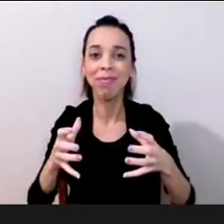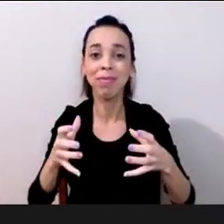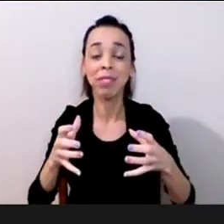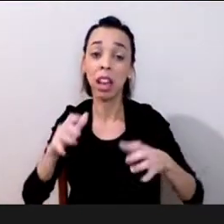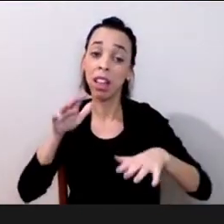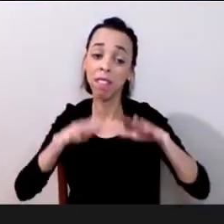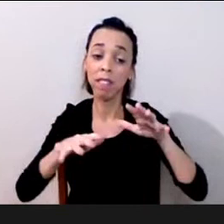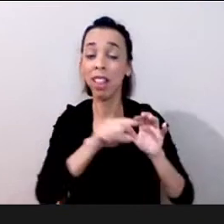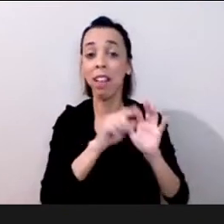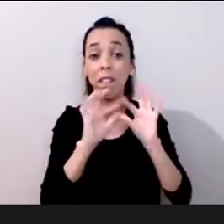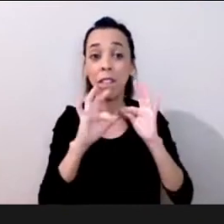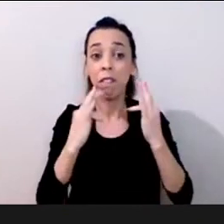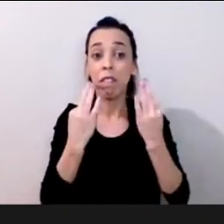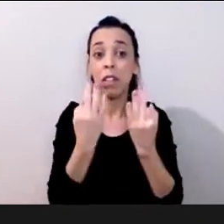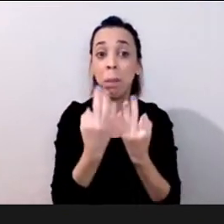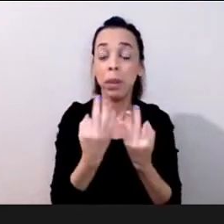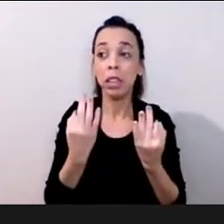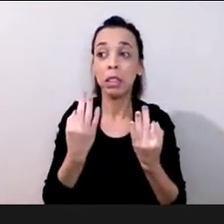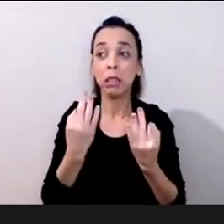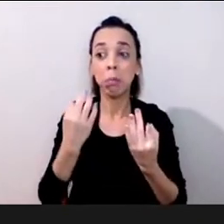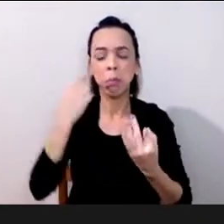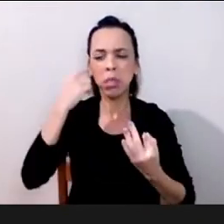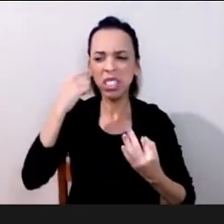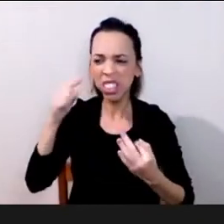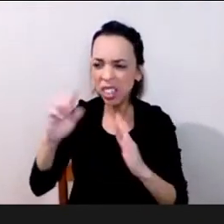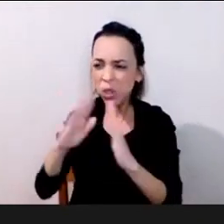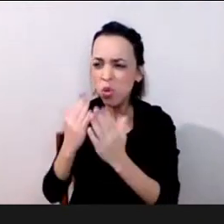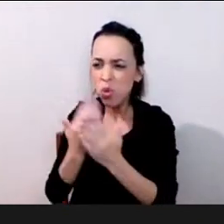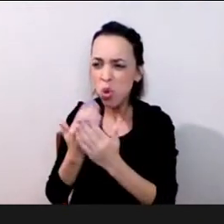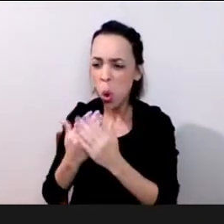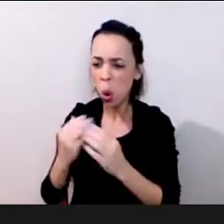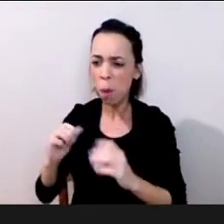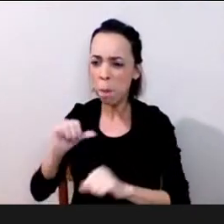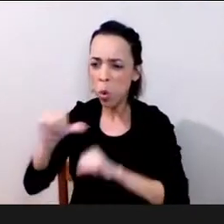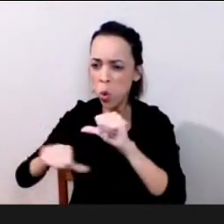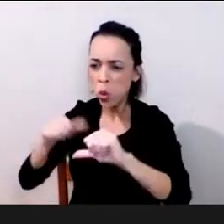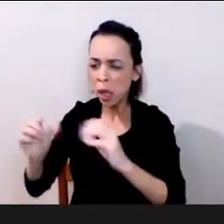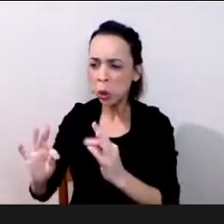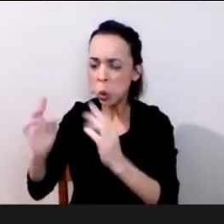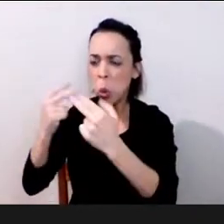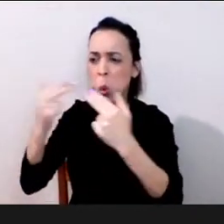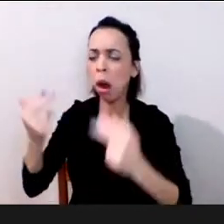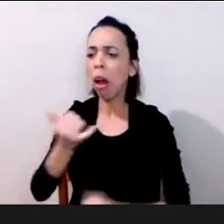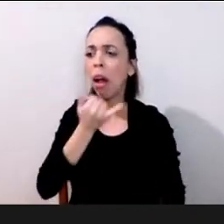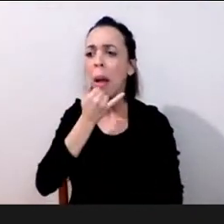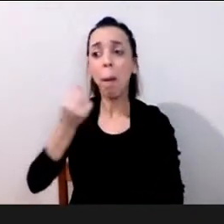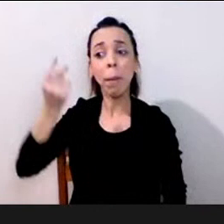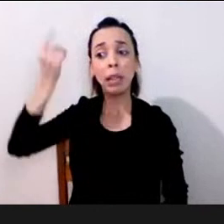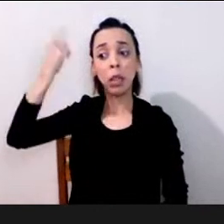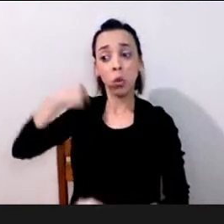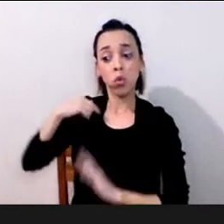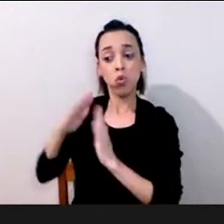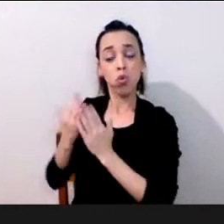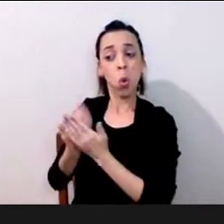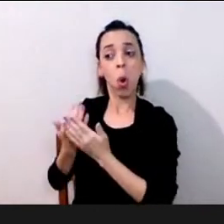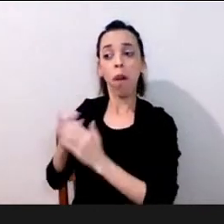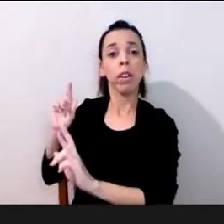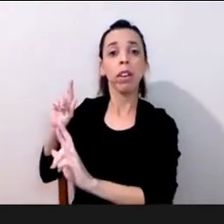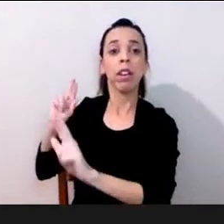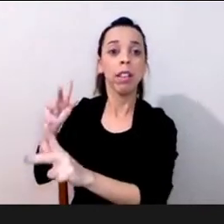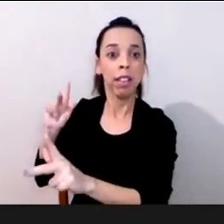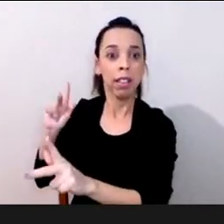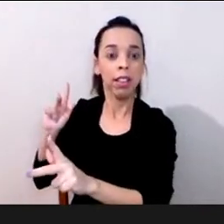conservadoras em relação à inovação da escola porque os pais dizem no meu tempo não era assim eu não fui educado assim